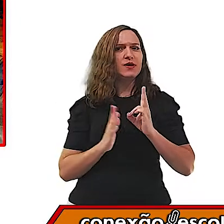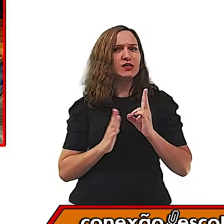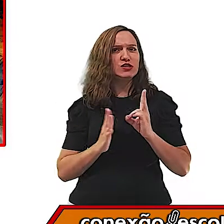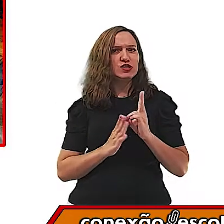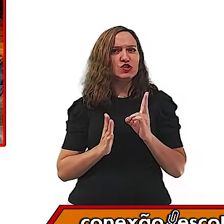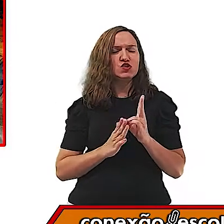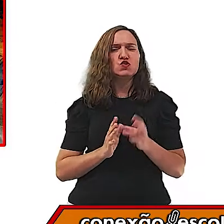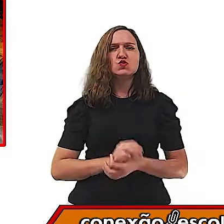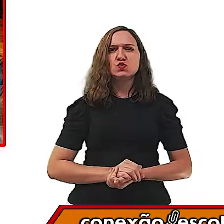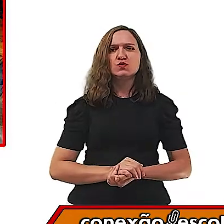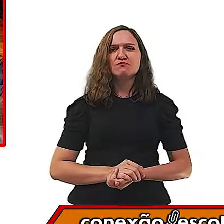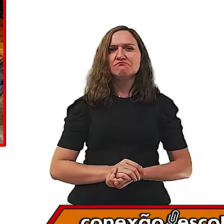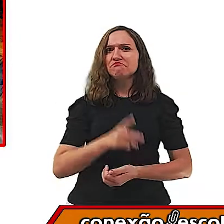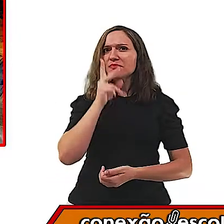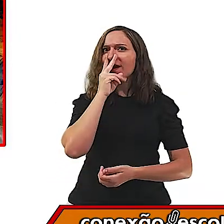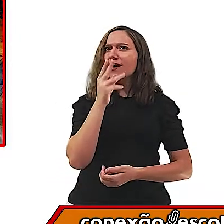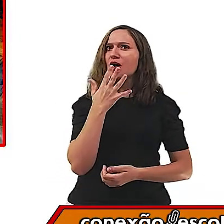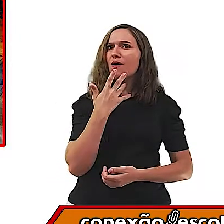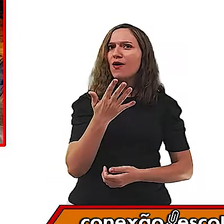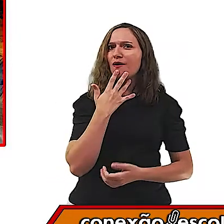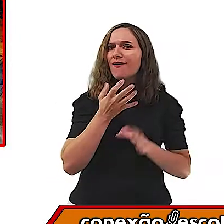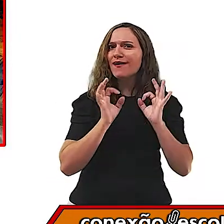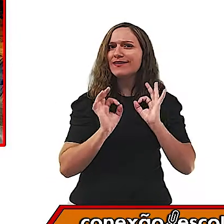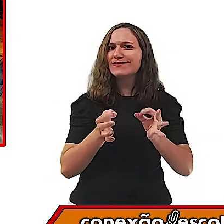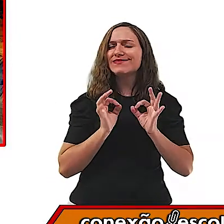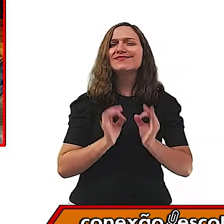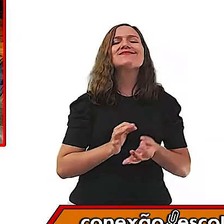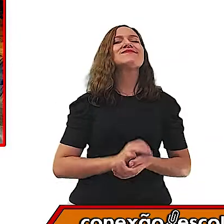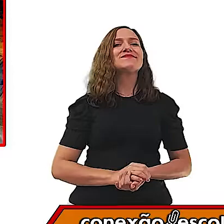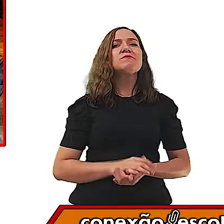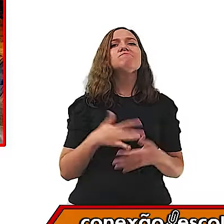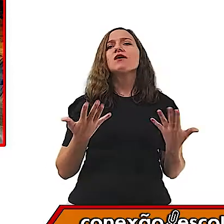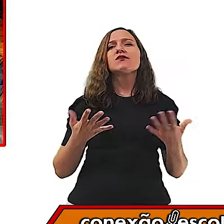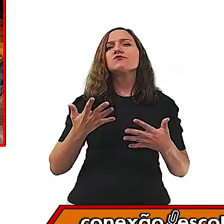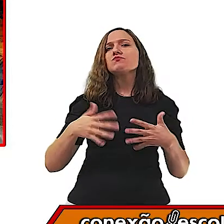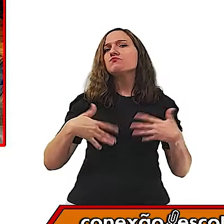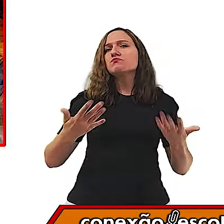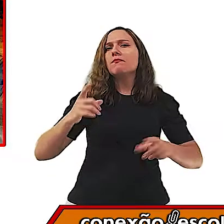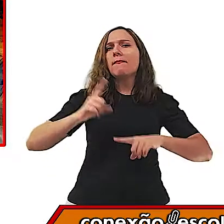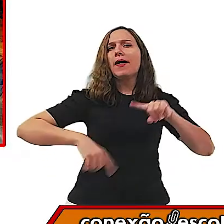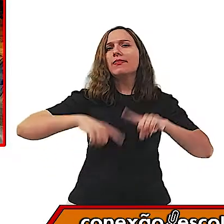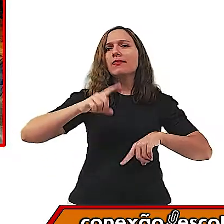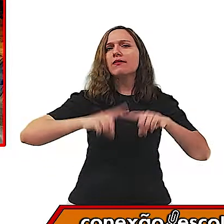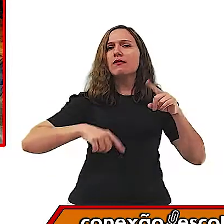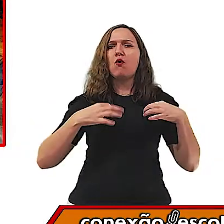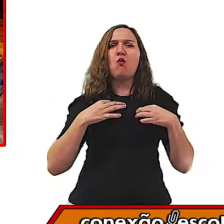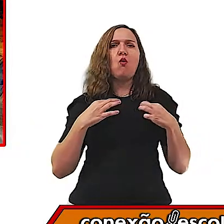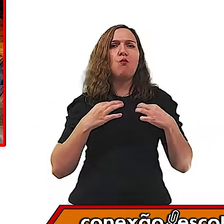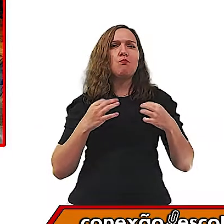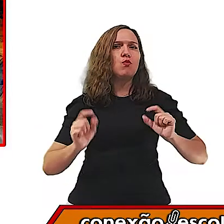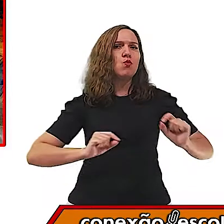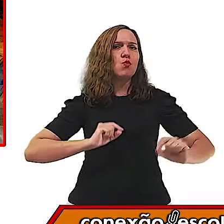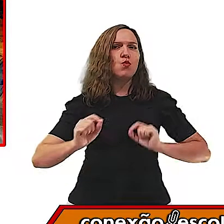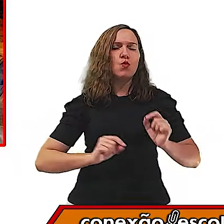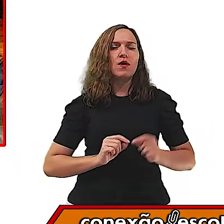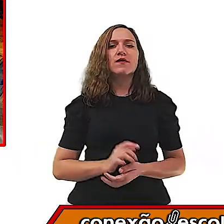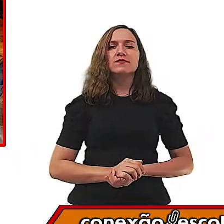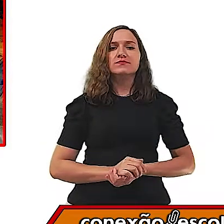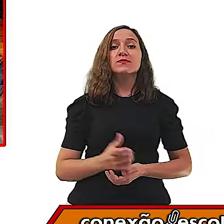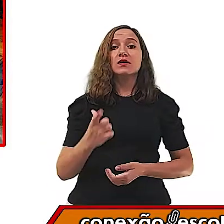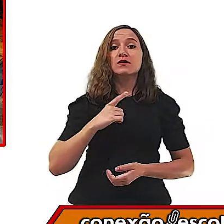Vocês acham que são coloridas? O que é, de que material que são feitas? Ah, tem